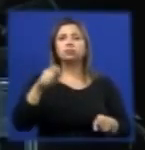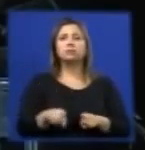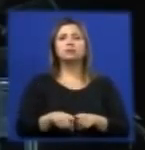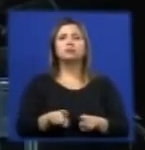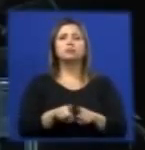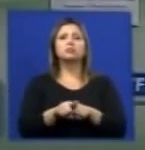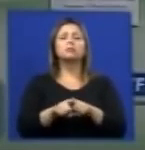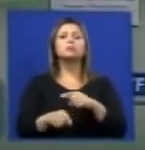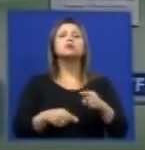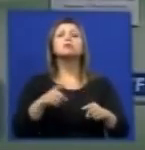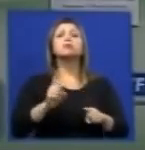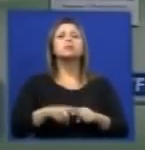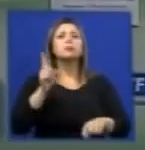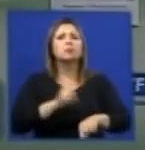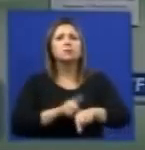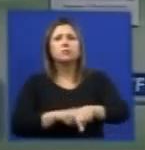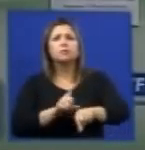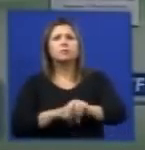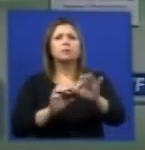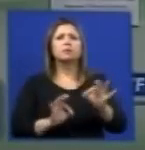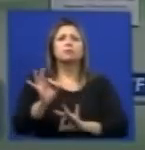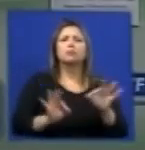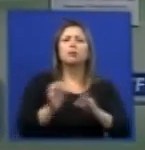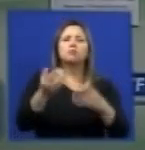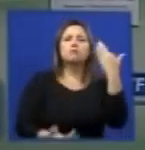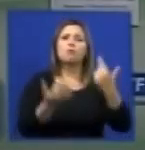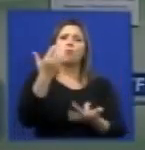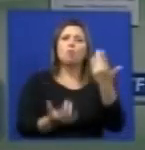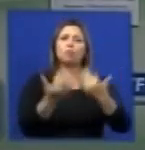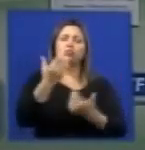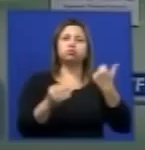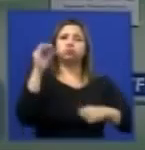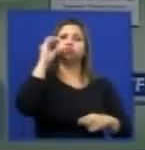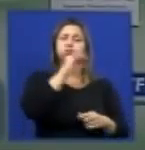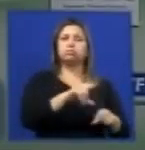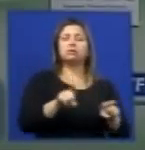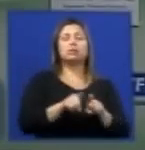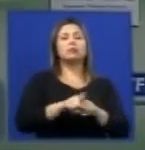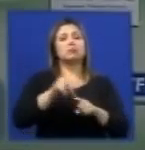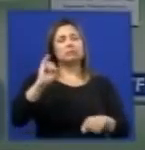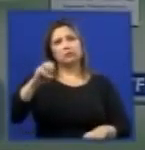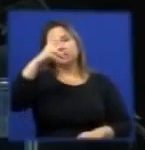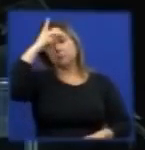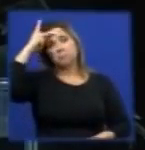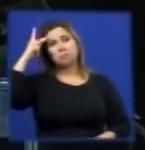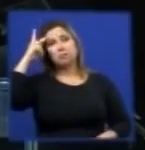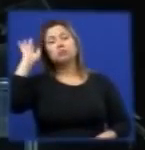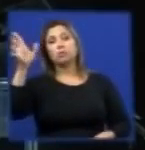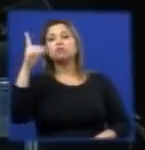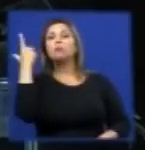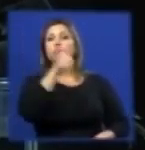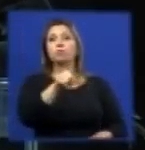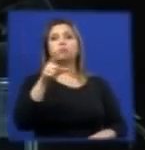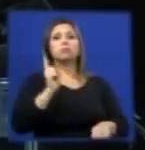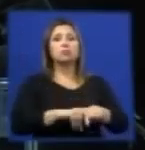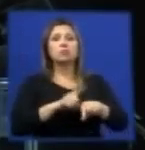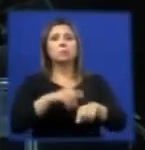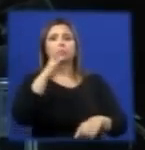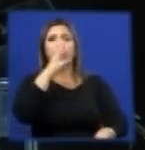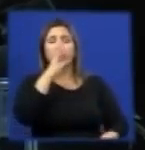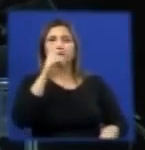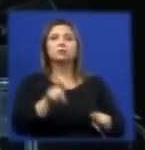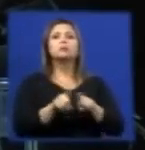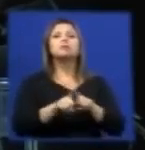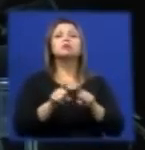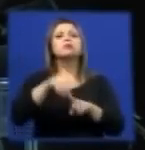do alto tempo de residência em um forno de cimento. Se alguém já visualizou, já visitou uma fábrica